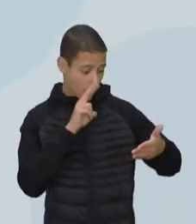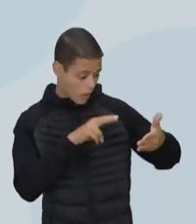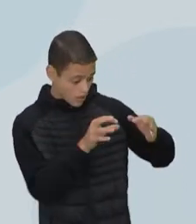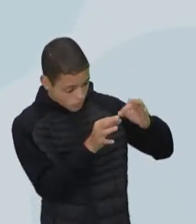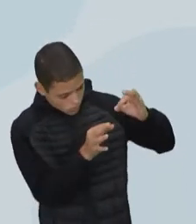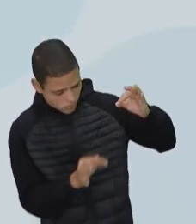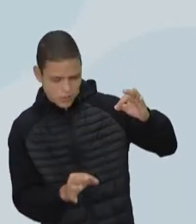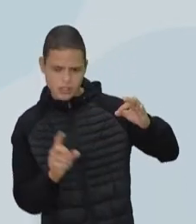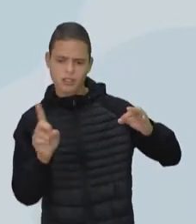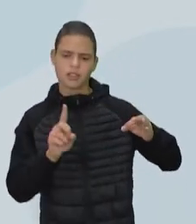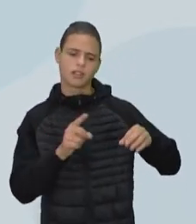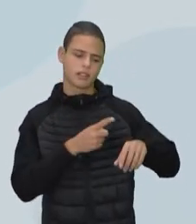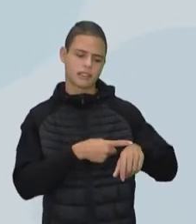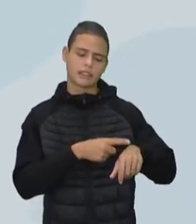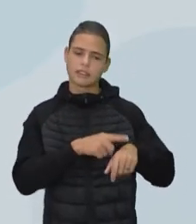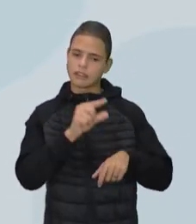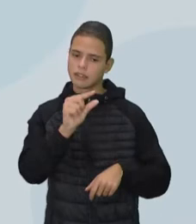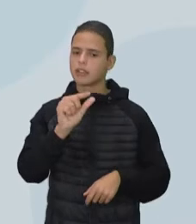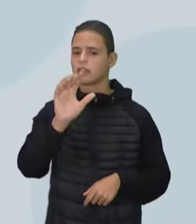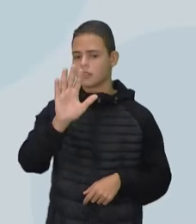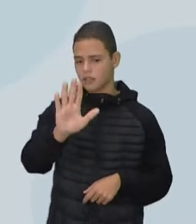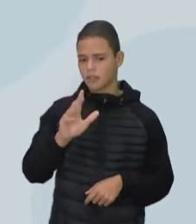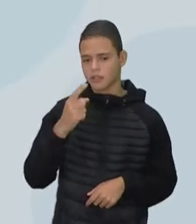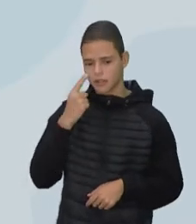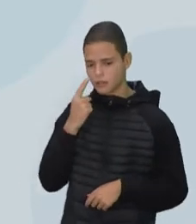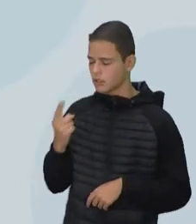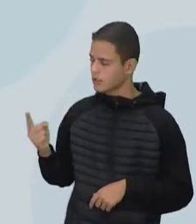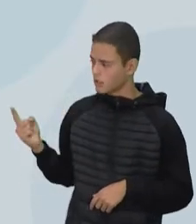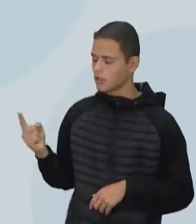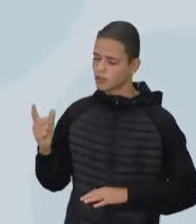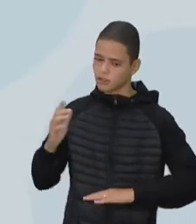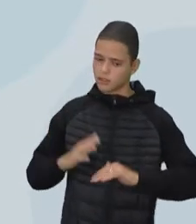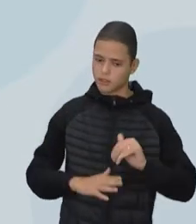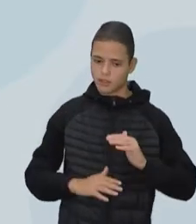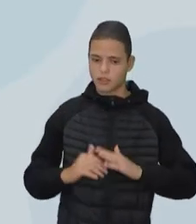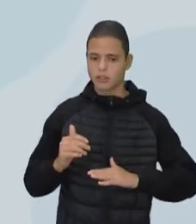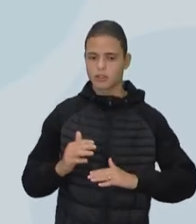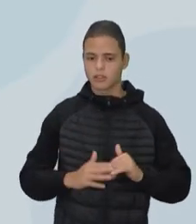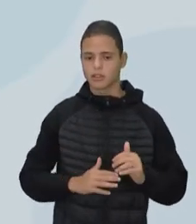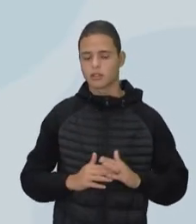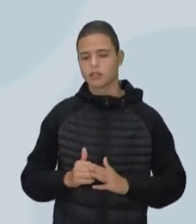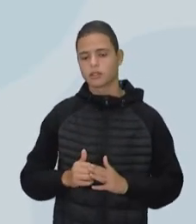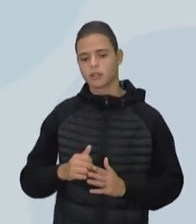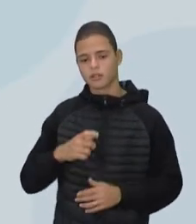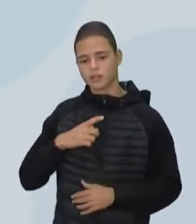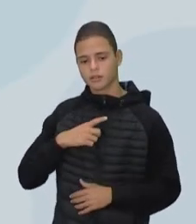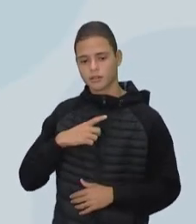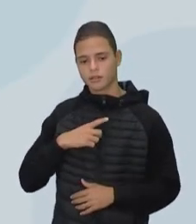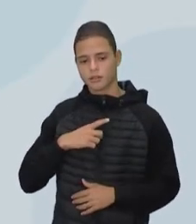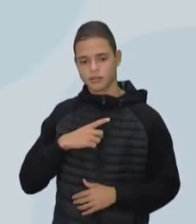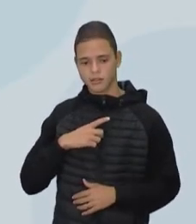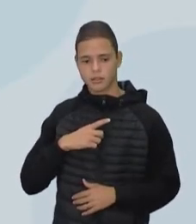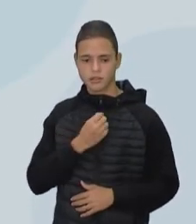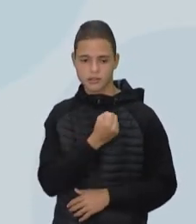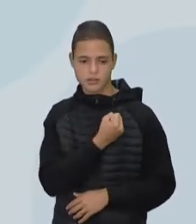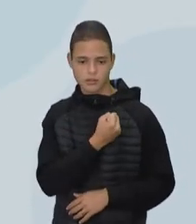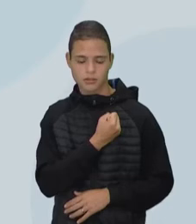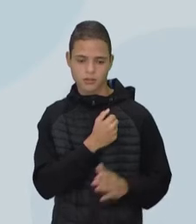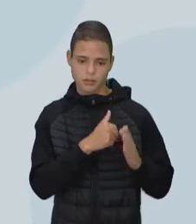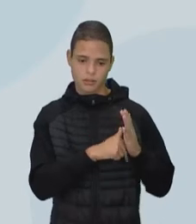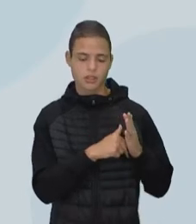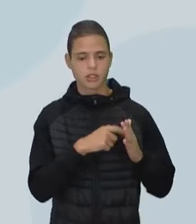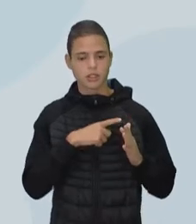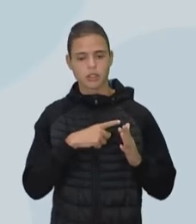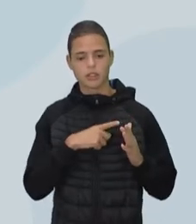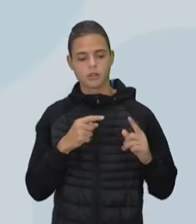poupar o nosso tempo, mas apenas para mostrar para vocês que essas habilidades que têm essa codificação, elas estão nesse